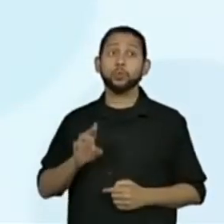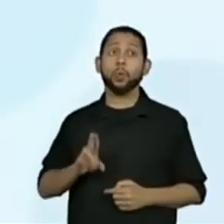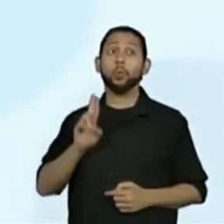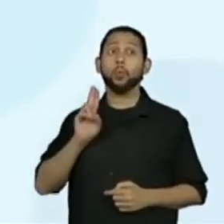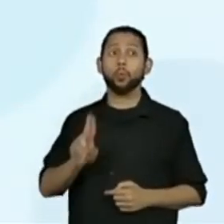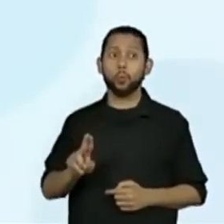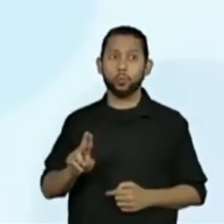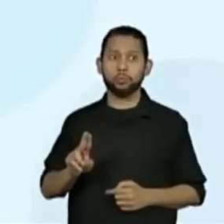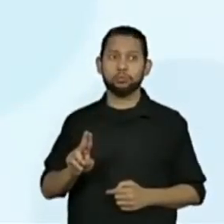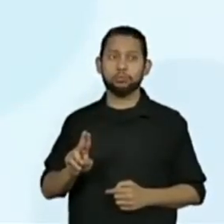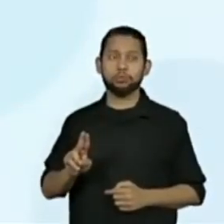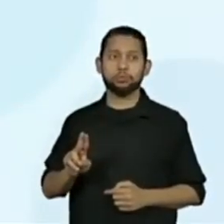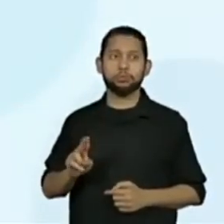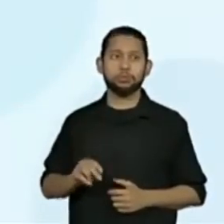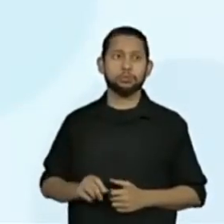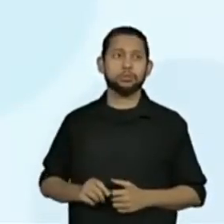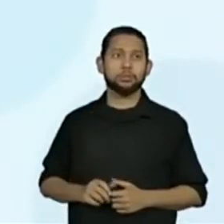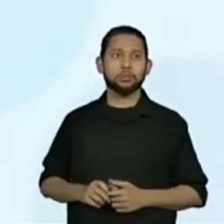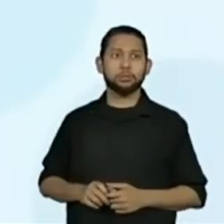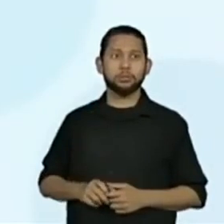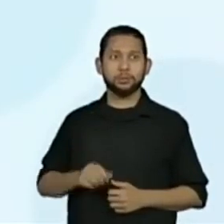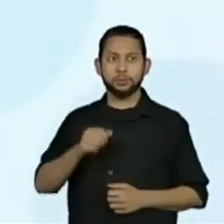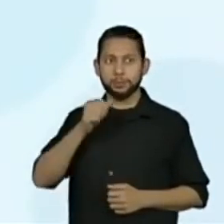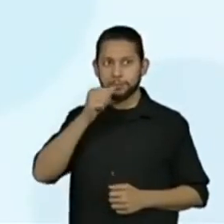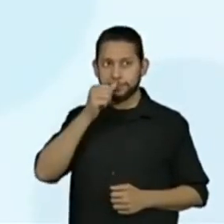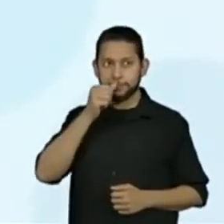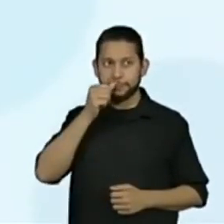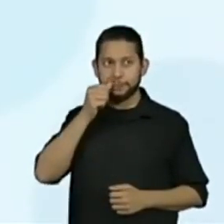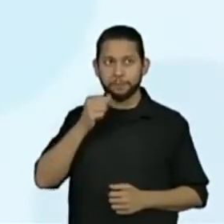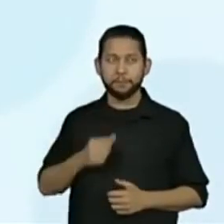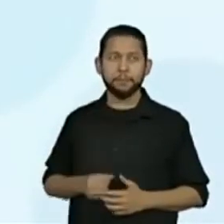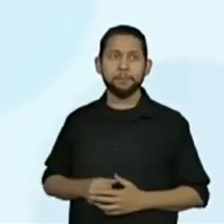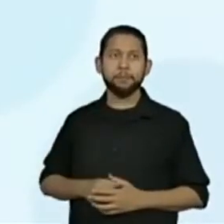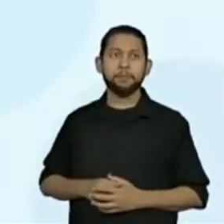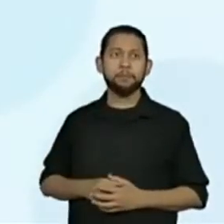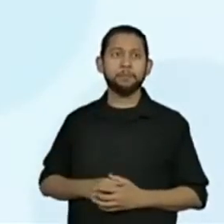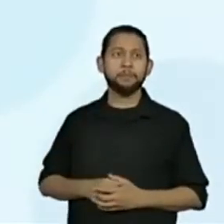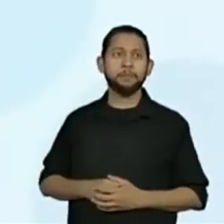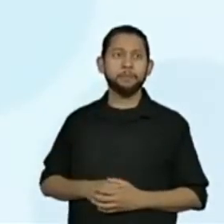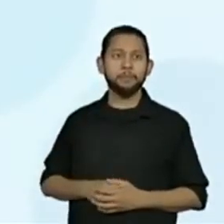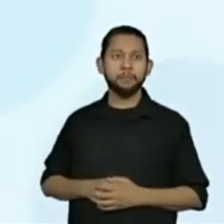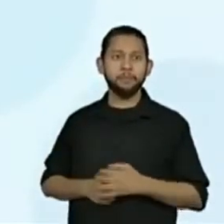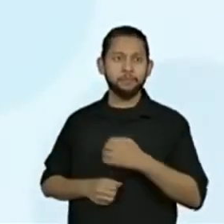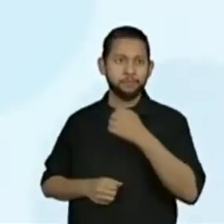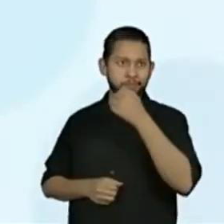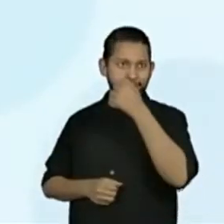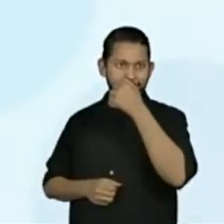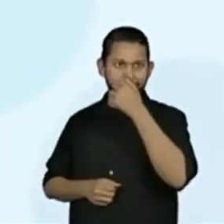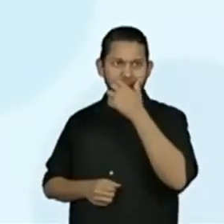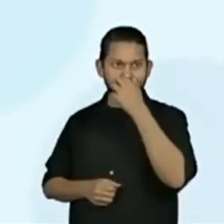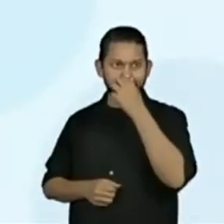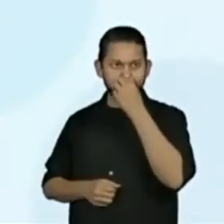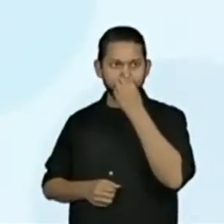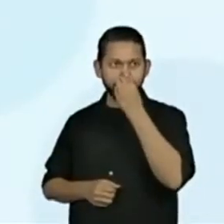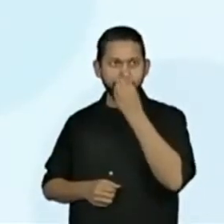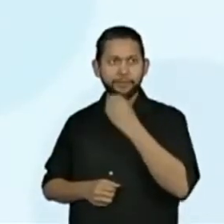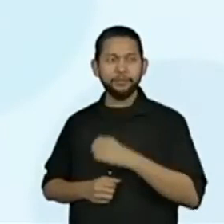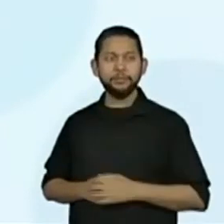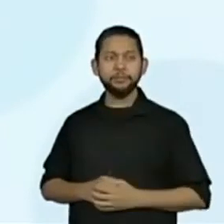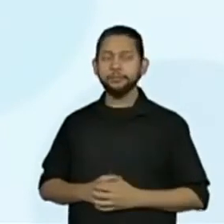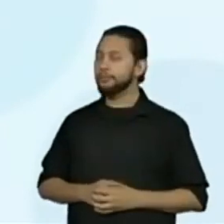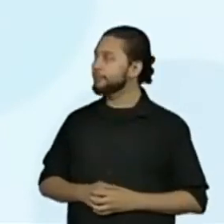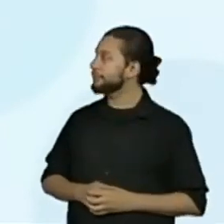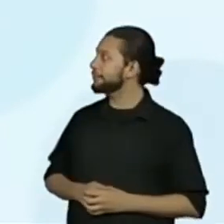com a marcação. Olha